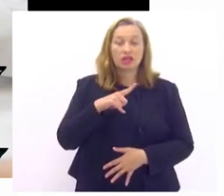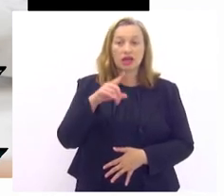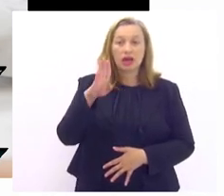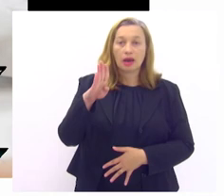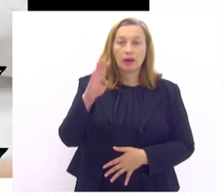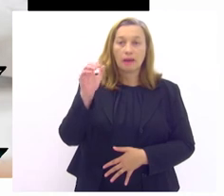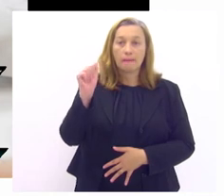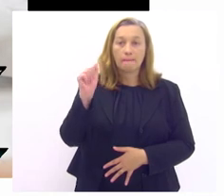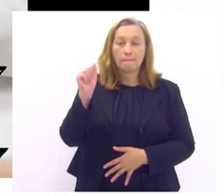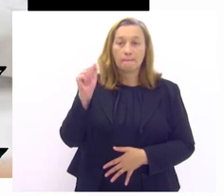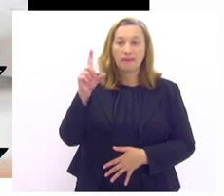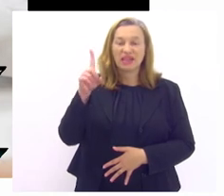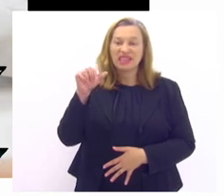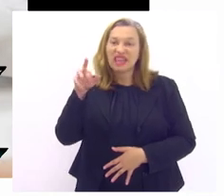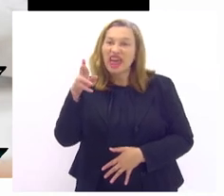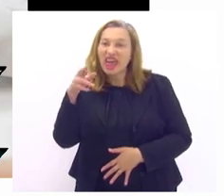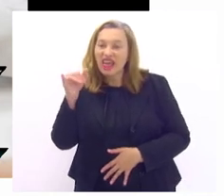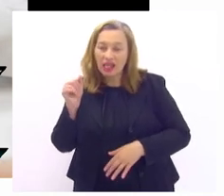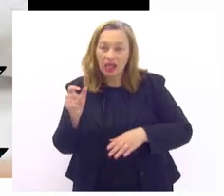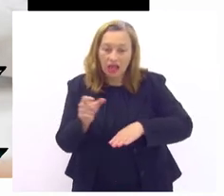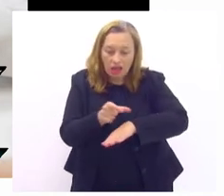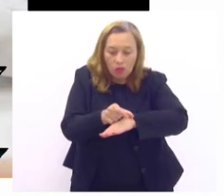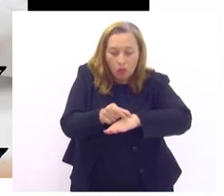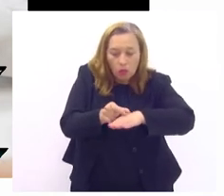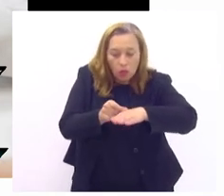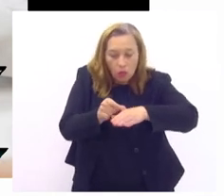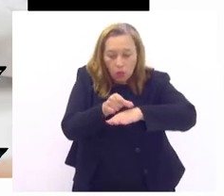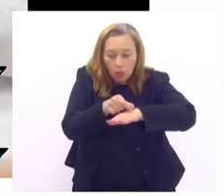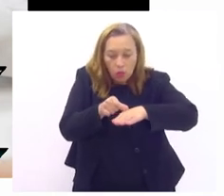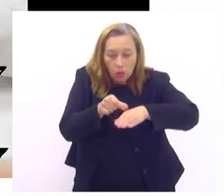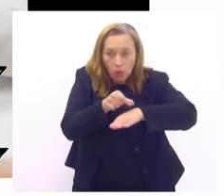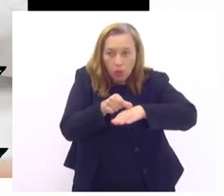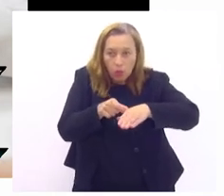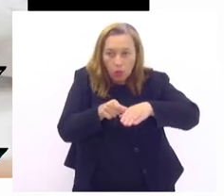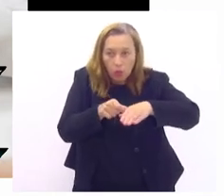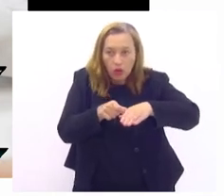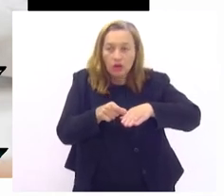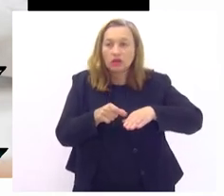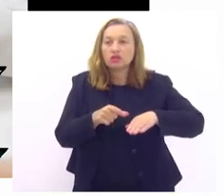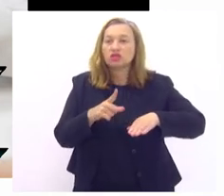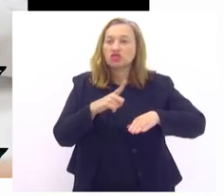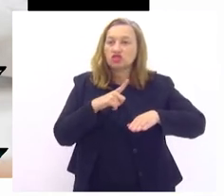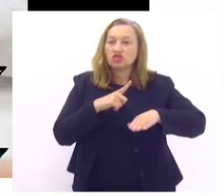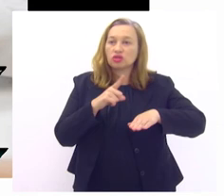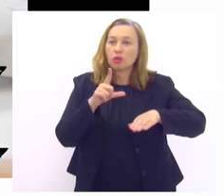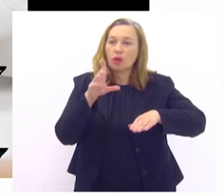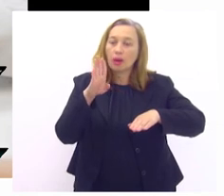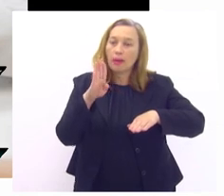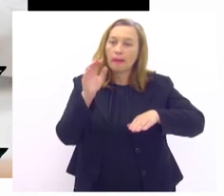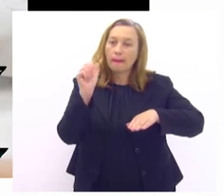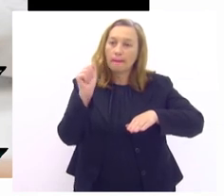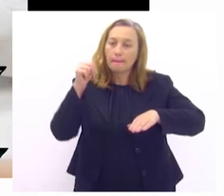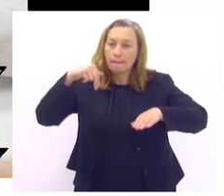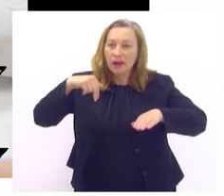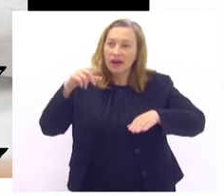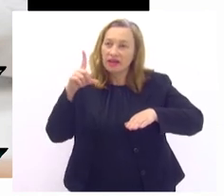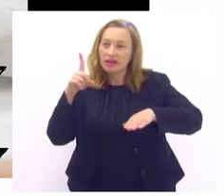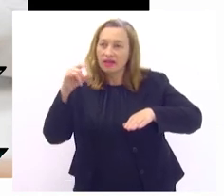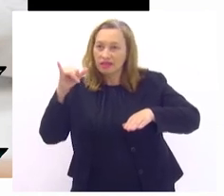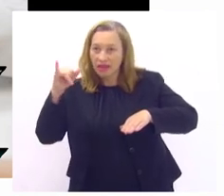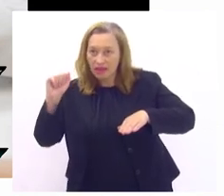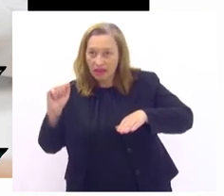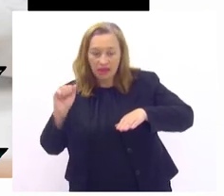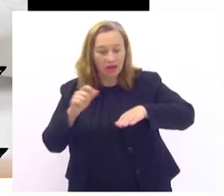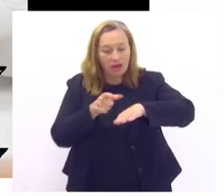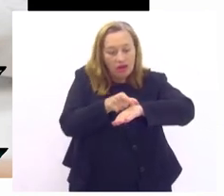cobrindo a lesão pode passar pode pular ela tinha um band-aid cobrindo a lesão e ela falou